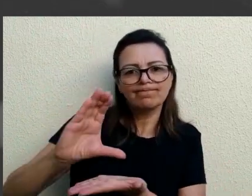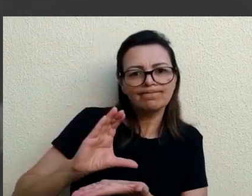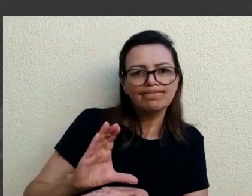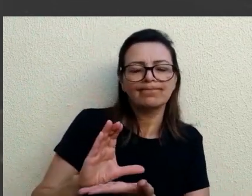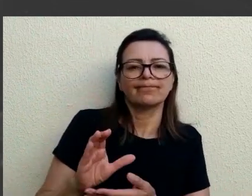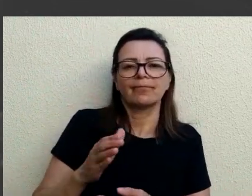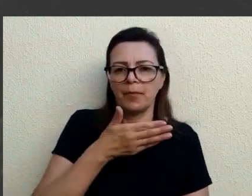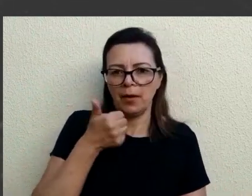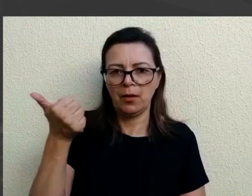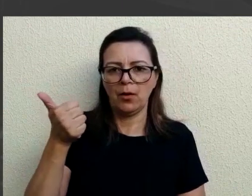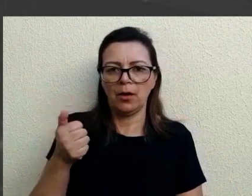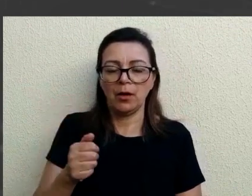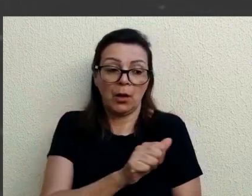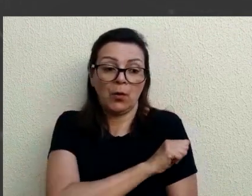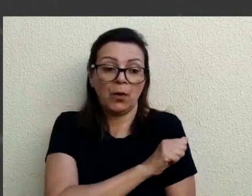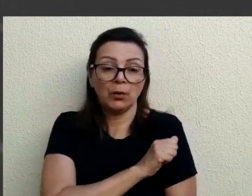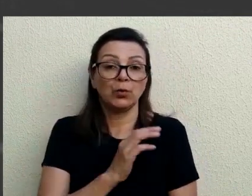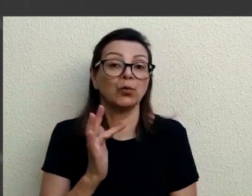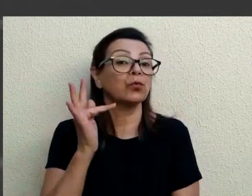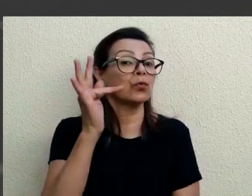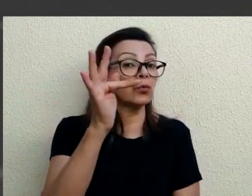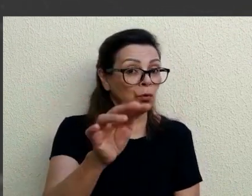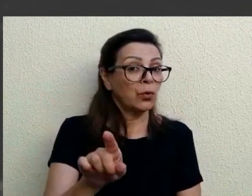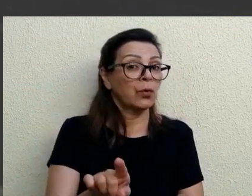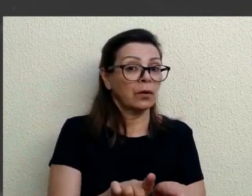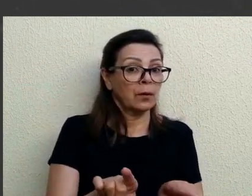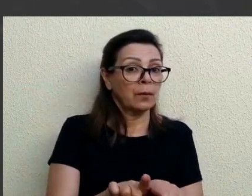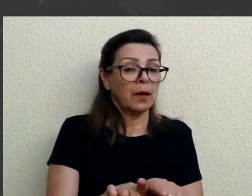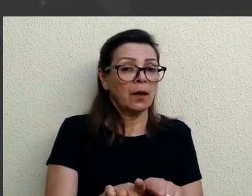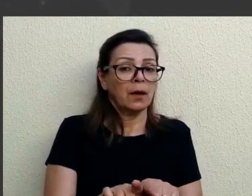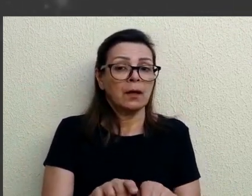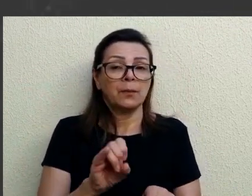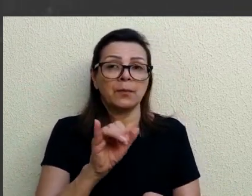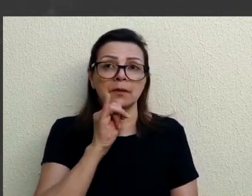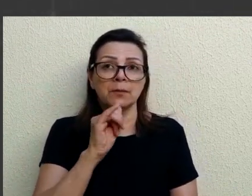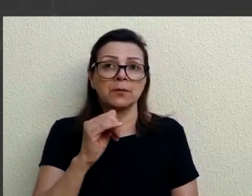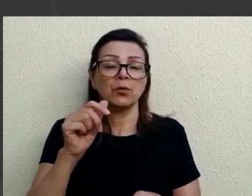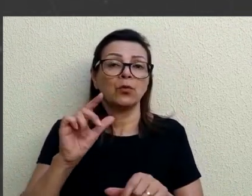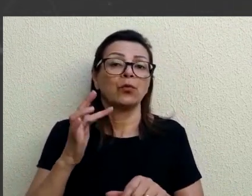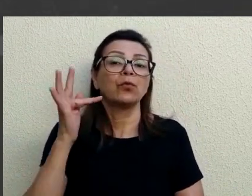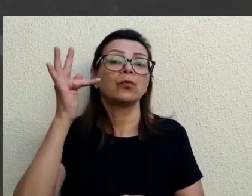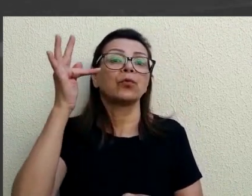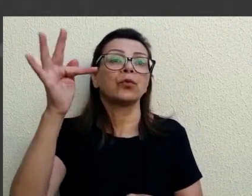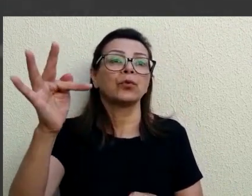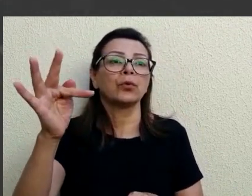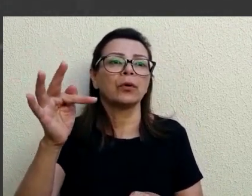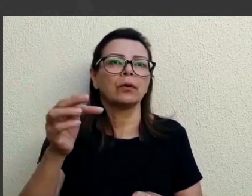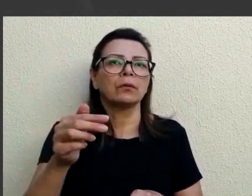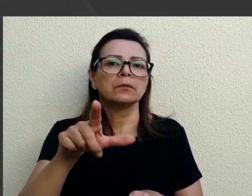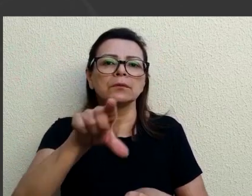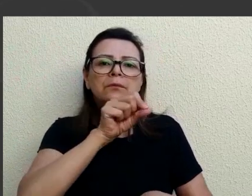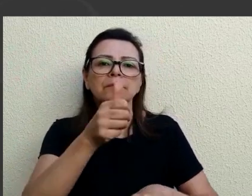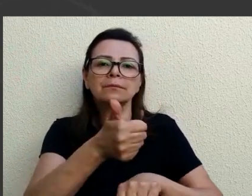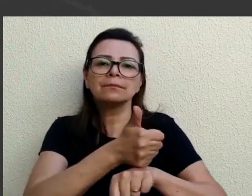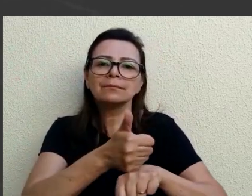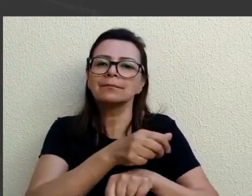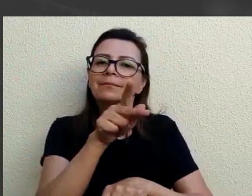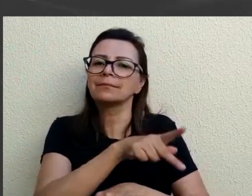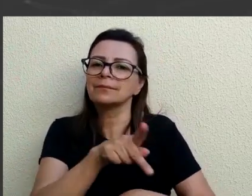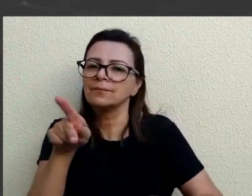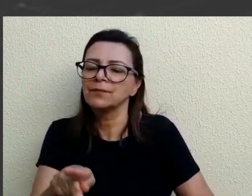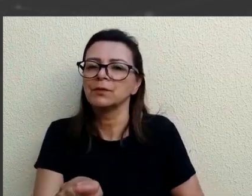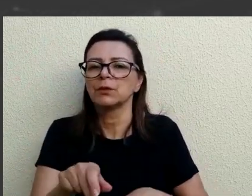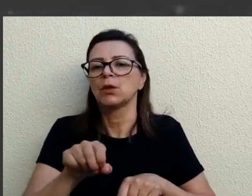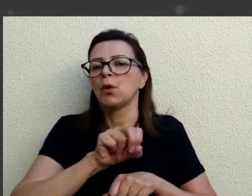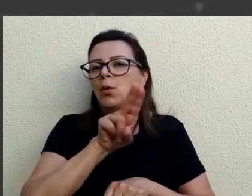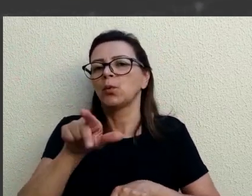aluno e eles vão poder passar isso para frente para os demais quando eles se algum virar professor se for para o mercado de trabalho uma